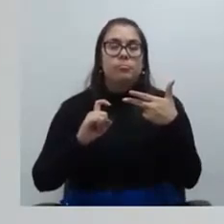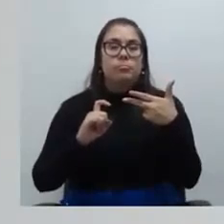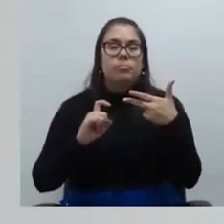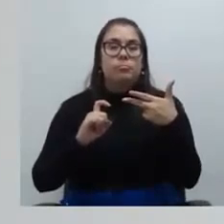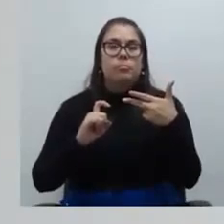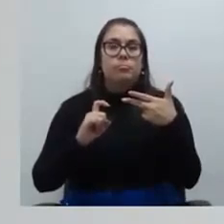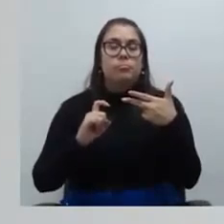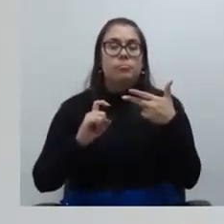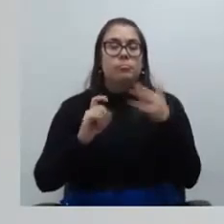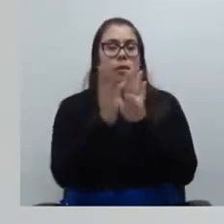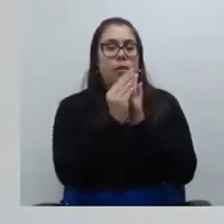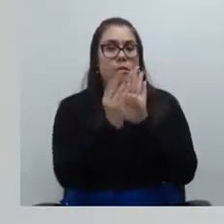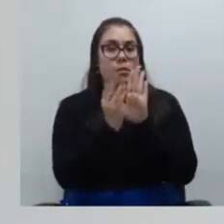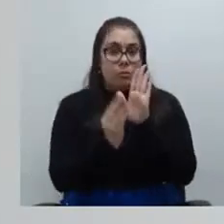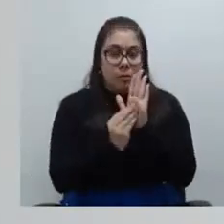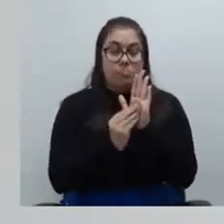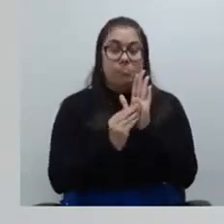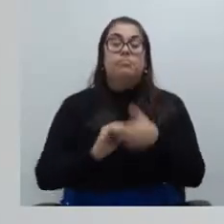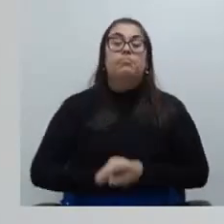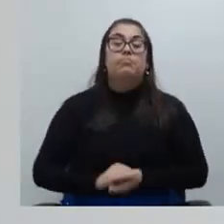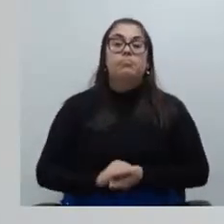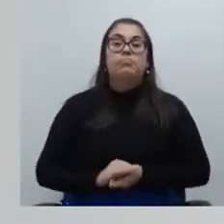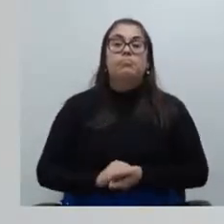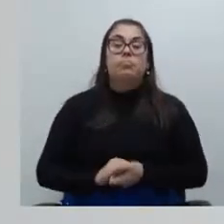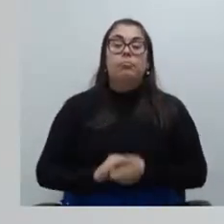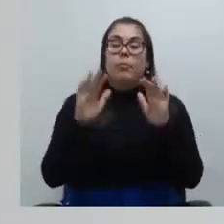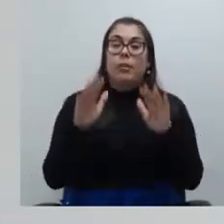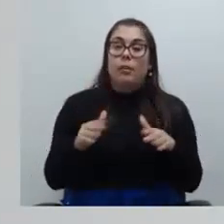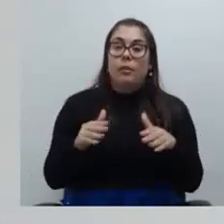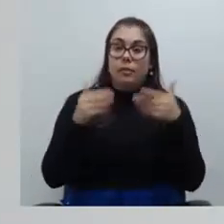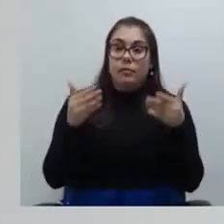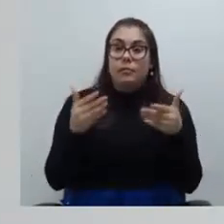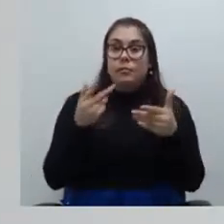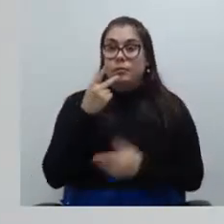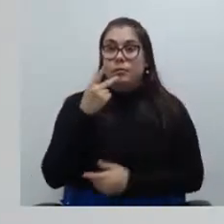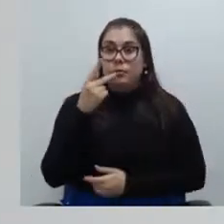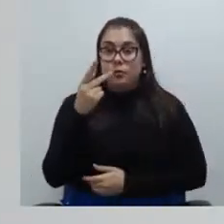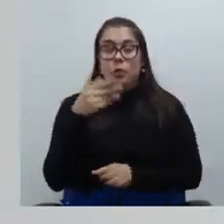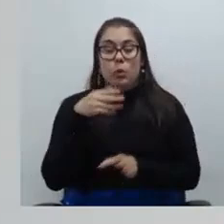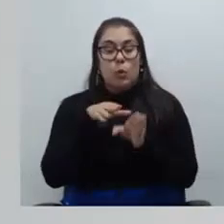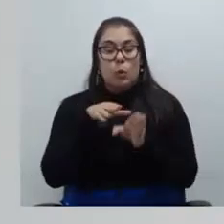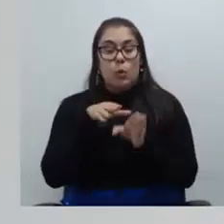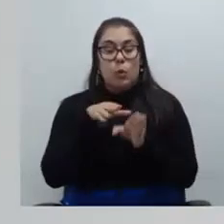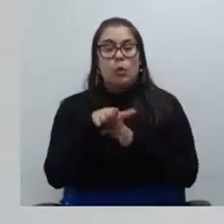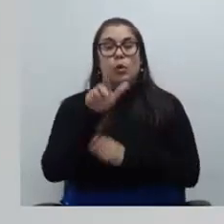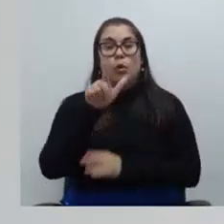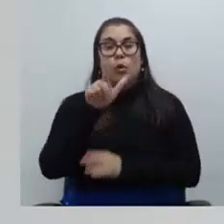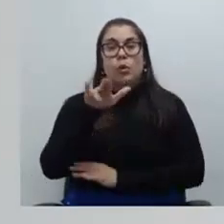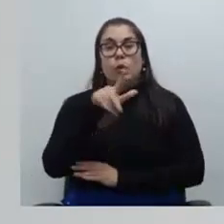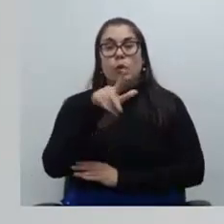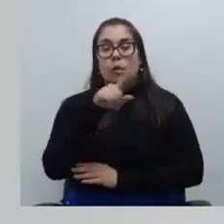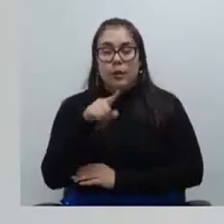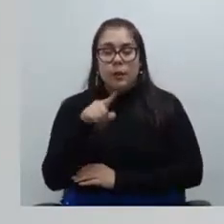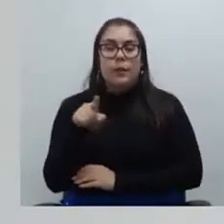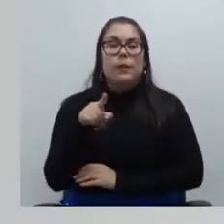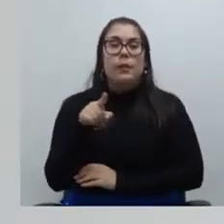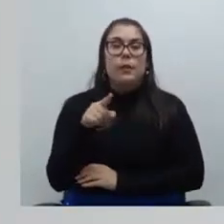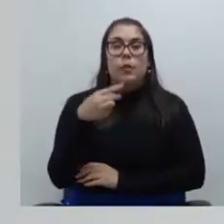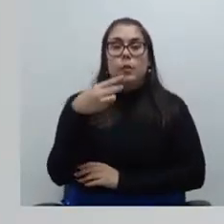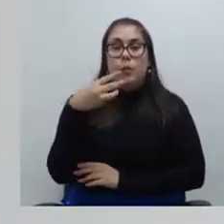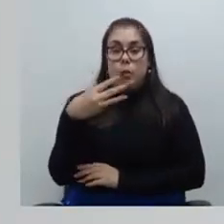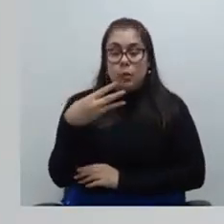pautas corporativas com relação a manifestação do Conselheiro Luiz Eduardo a respeito da exoneração dos três